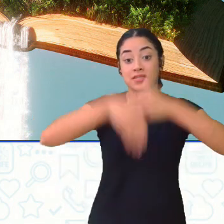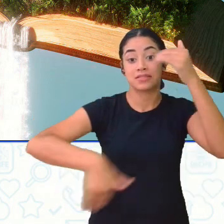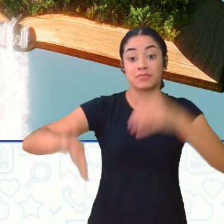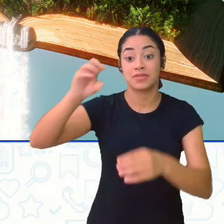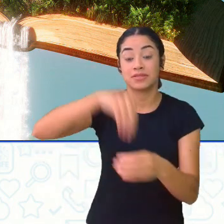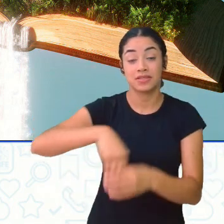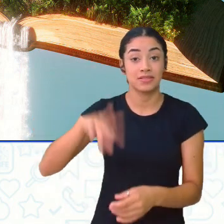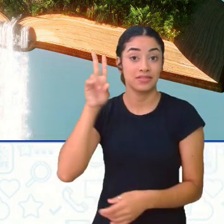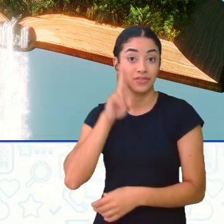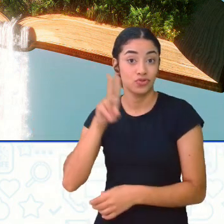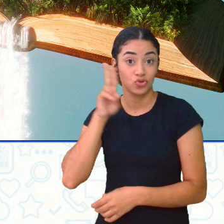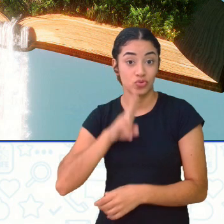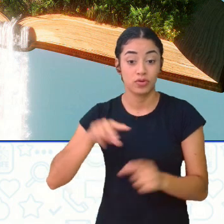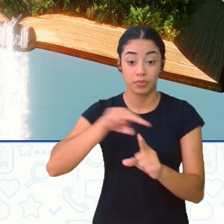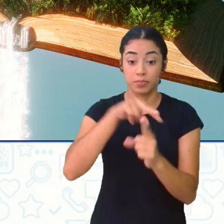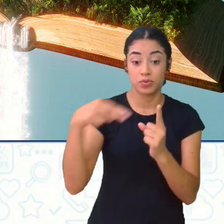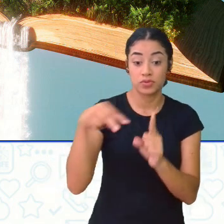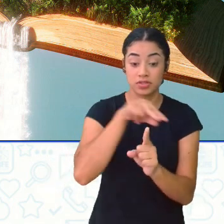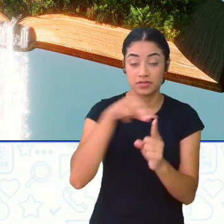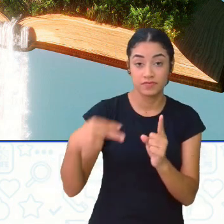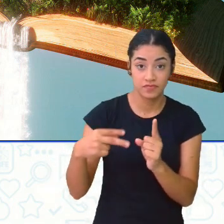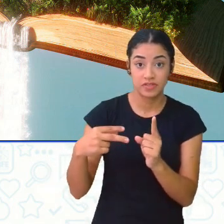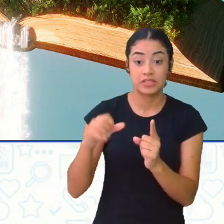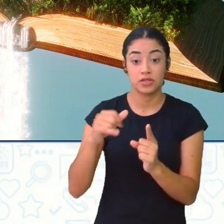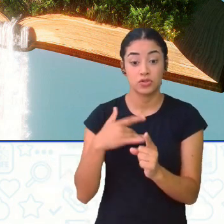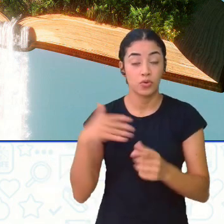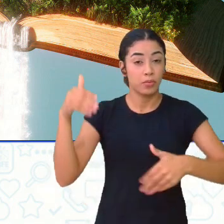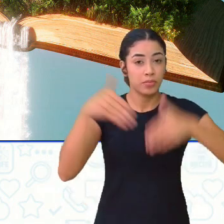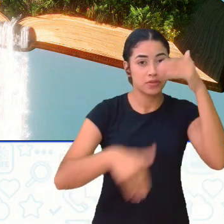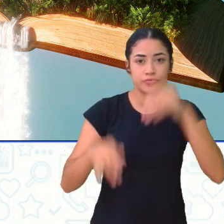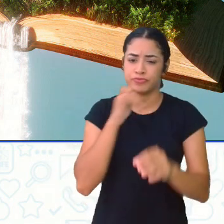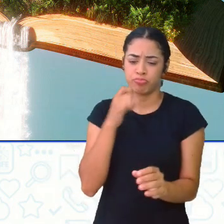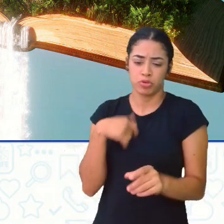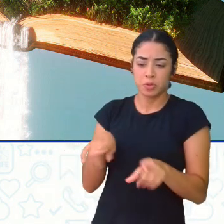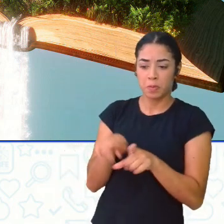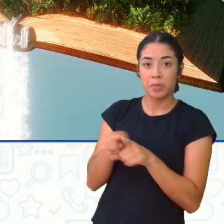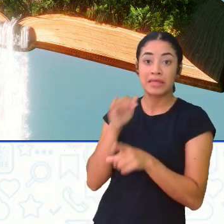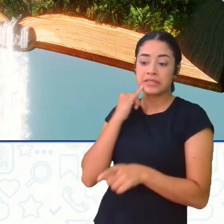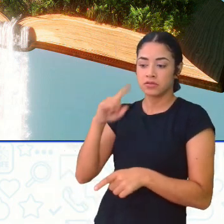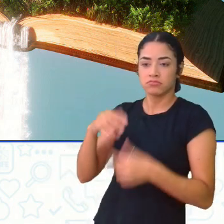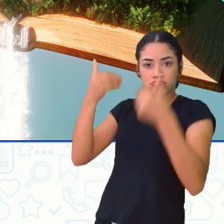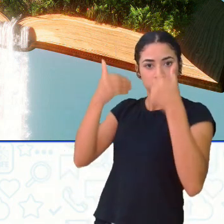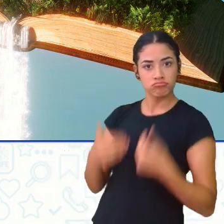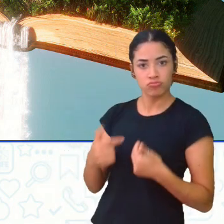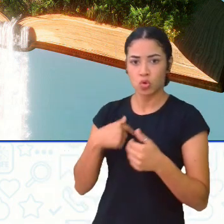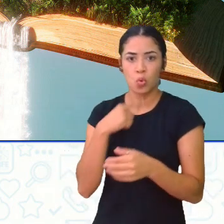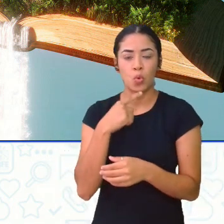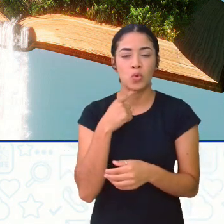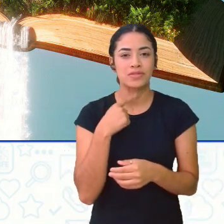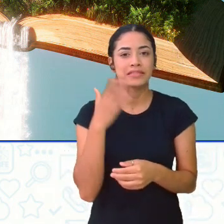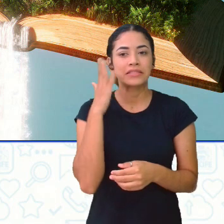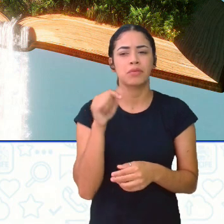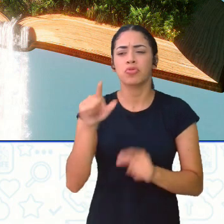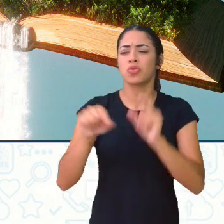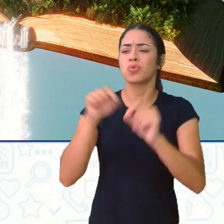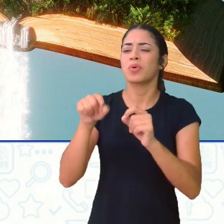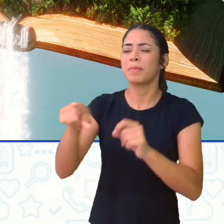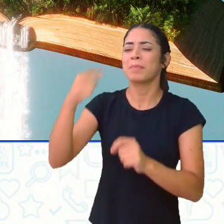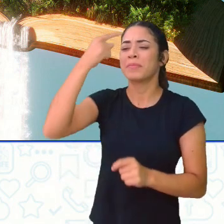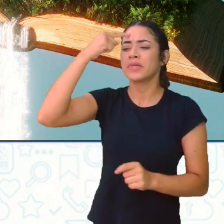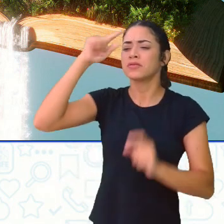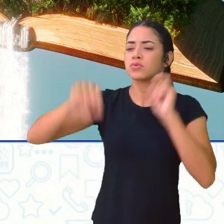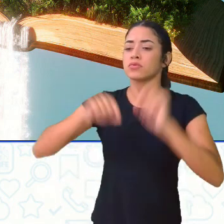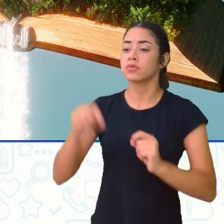parcial Então se eu estou participando Da história Se Ingrid também Eu não consigo ter acesso A mente de Ingrid Então eu vou